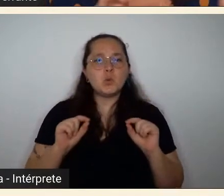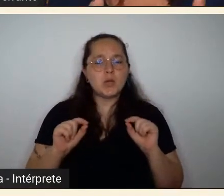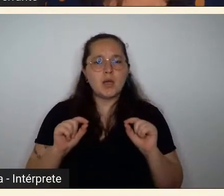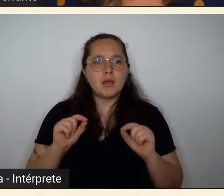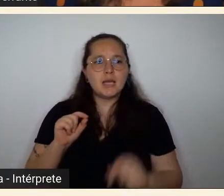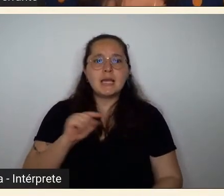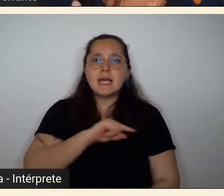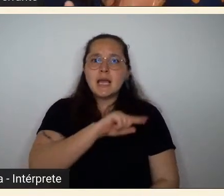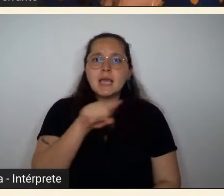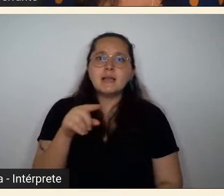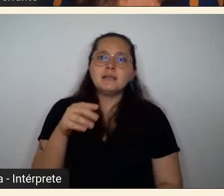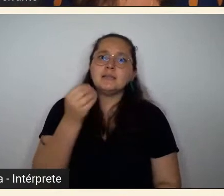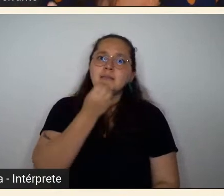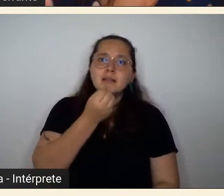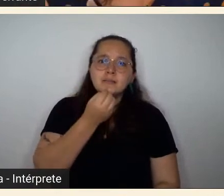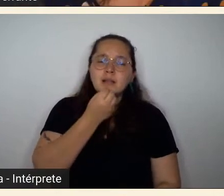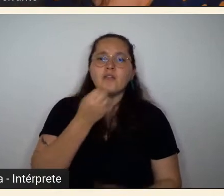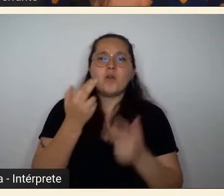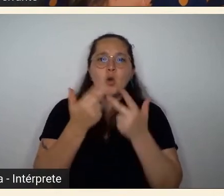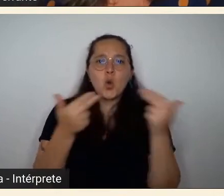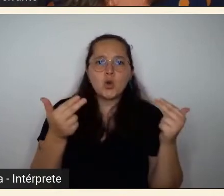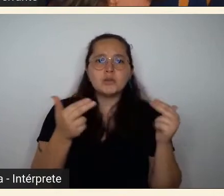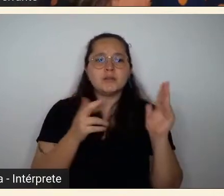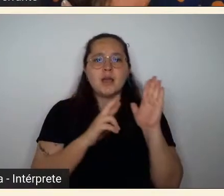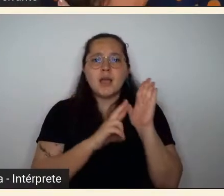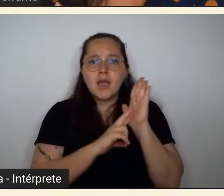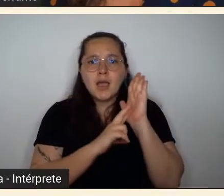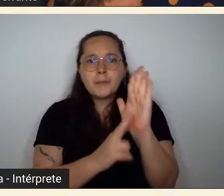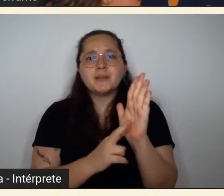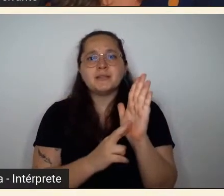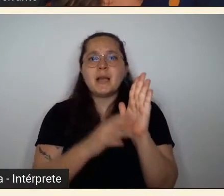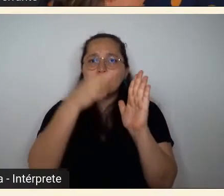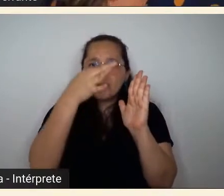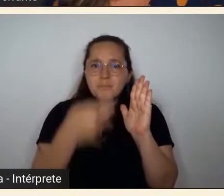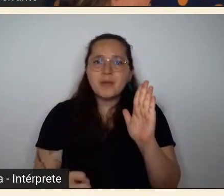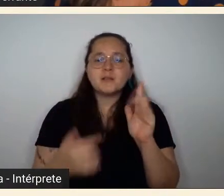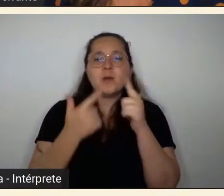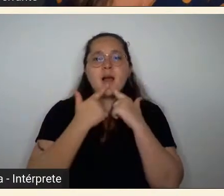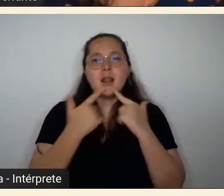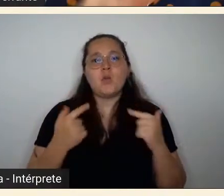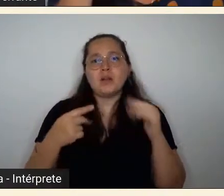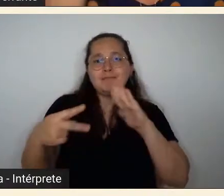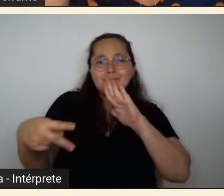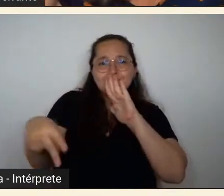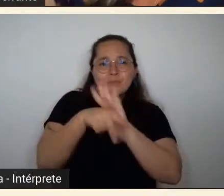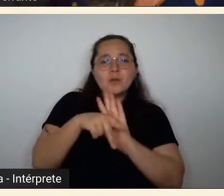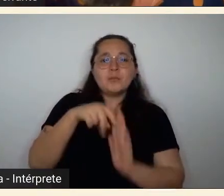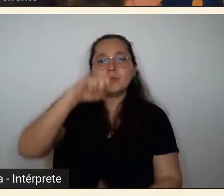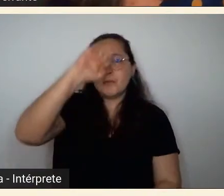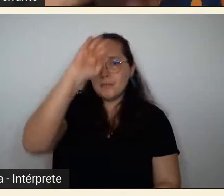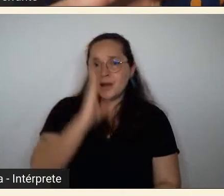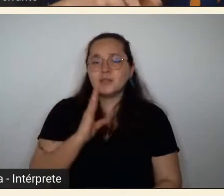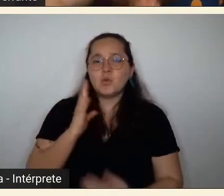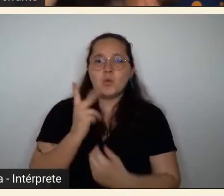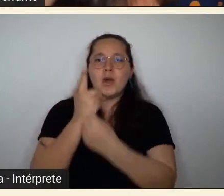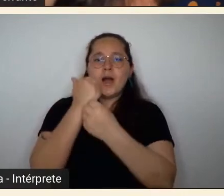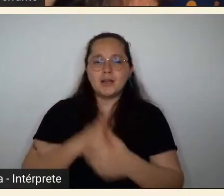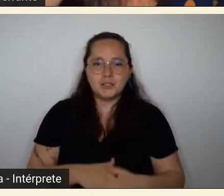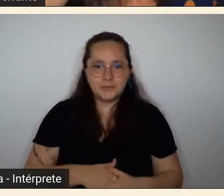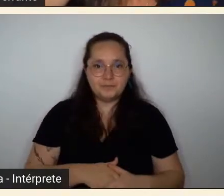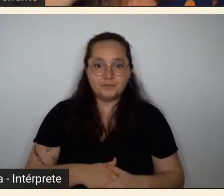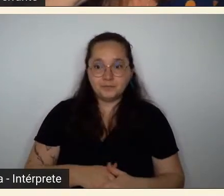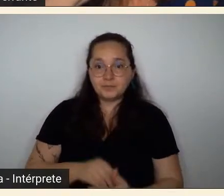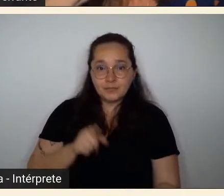representasse a autêntica linguagem da arte brasileira e eu acho que a Zina ela